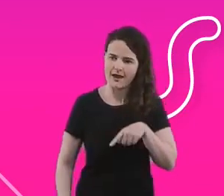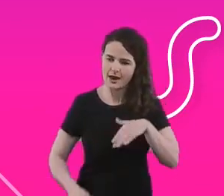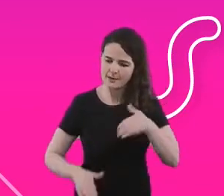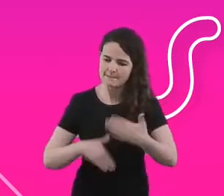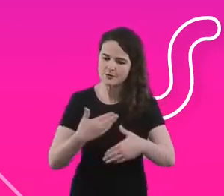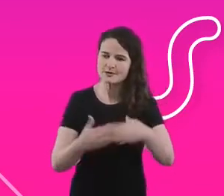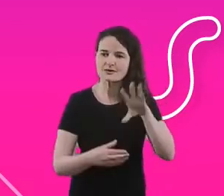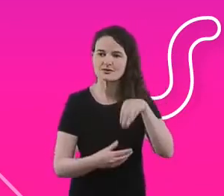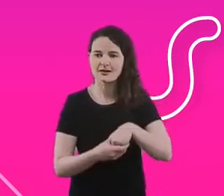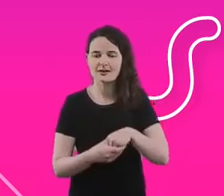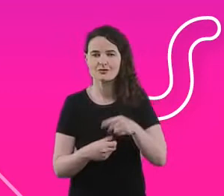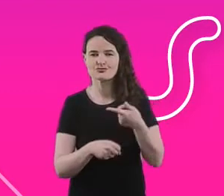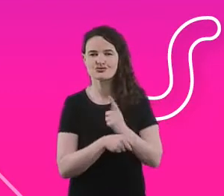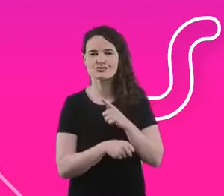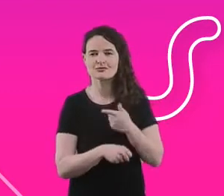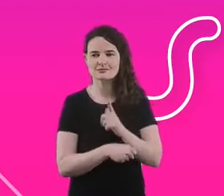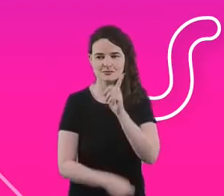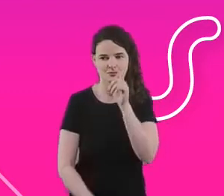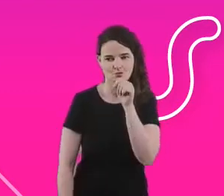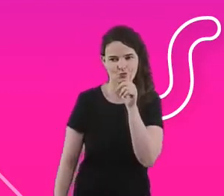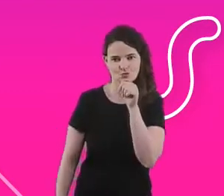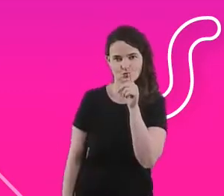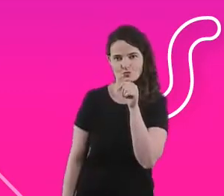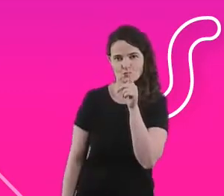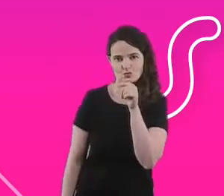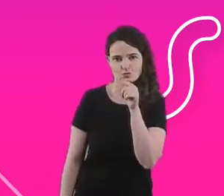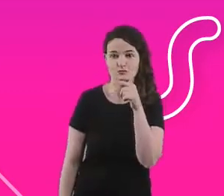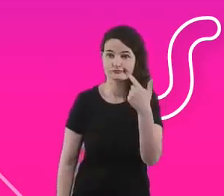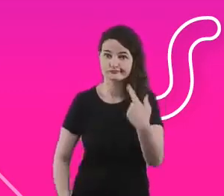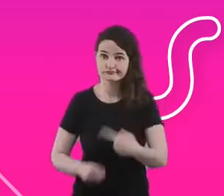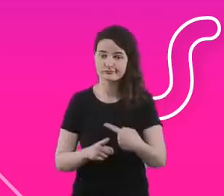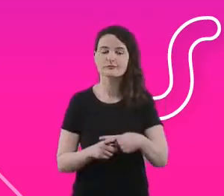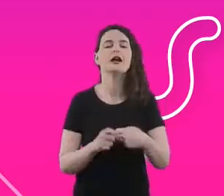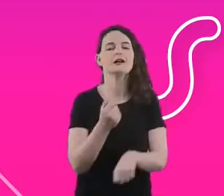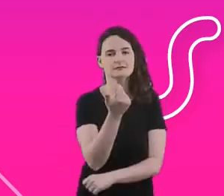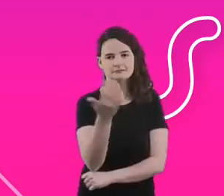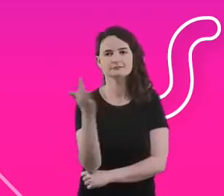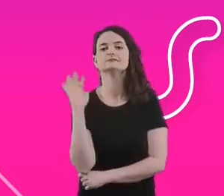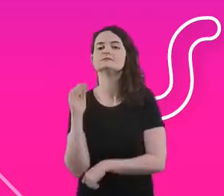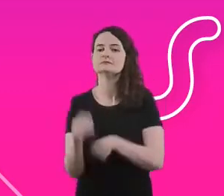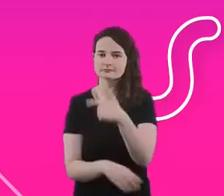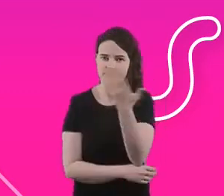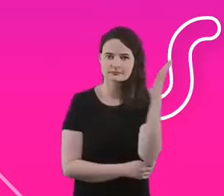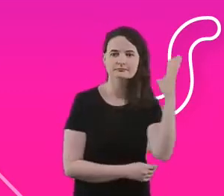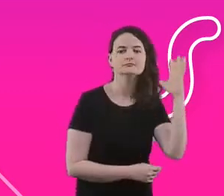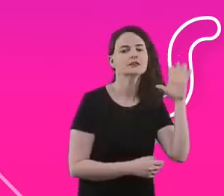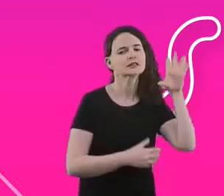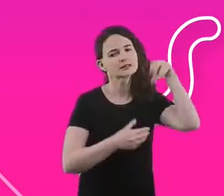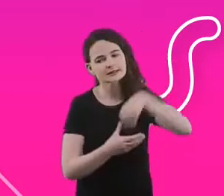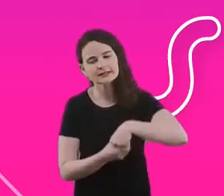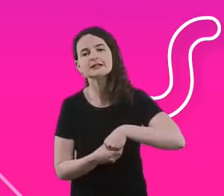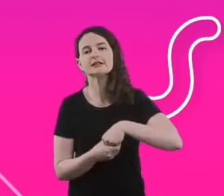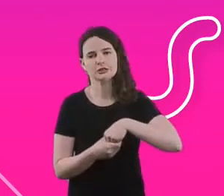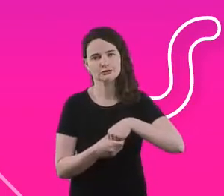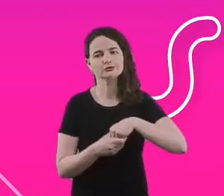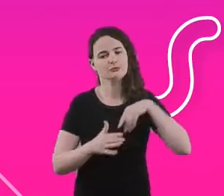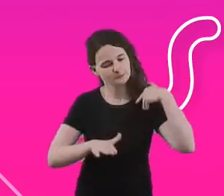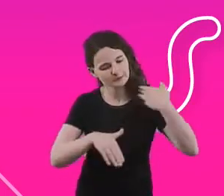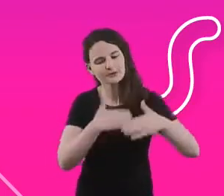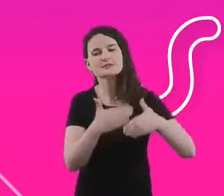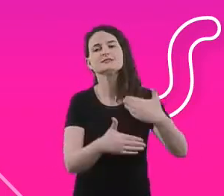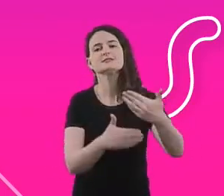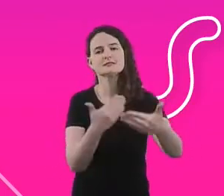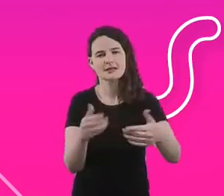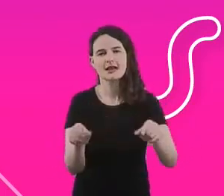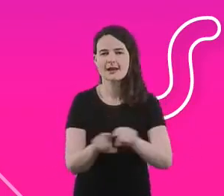de gestão de água, porque, na verdade, a sustentabilidade e a gestão de água são parte justamente dos nossos processos e da nossa razão